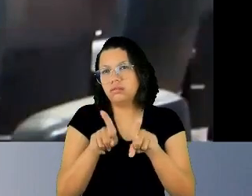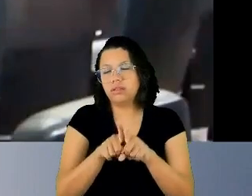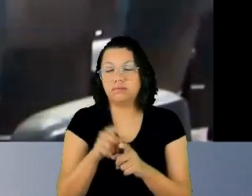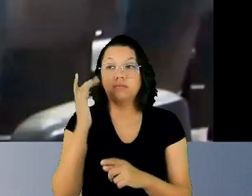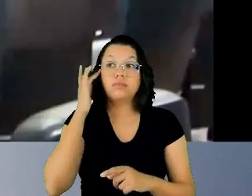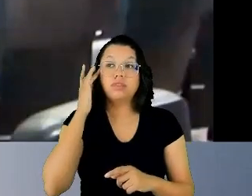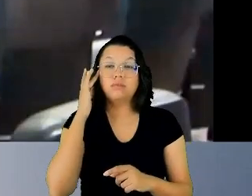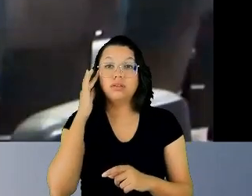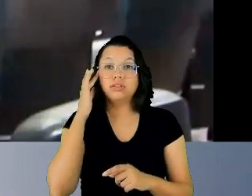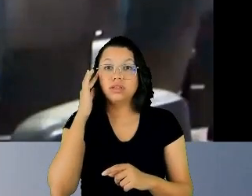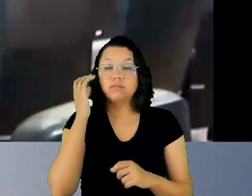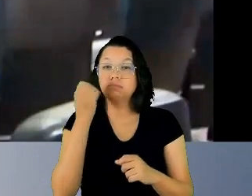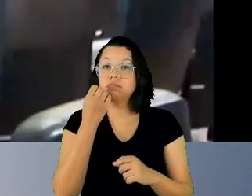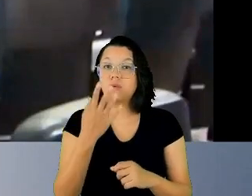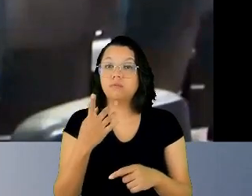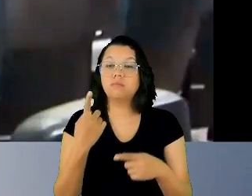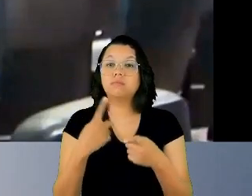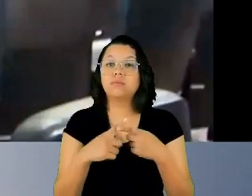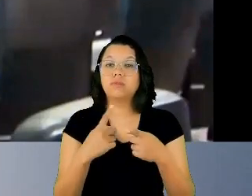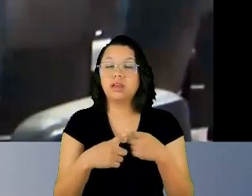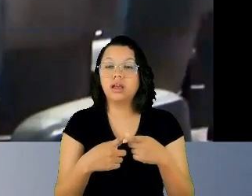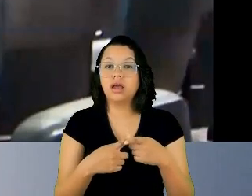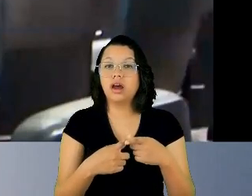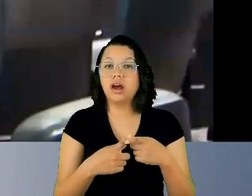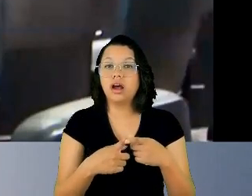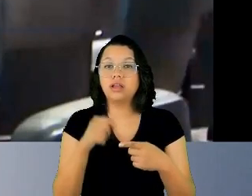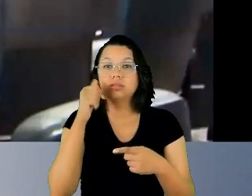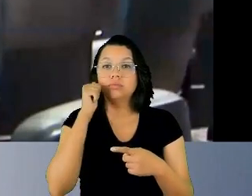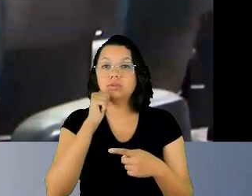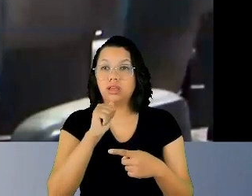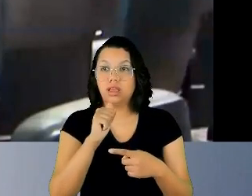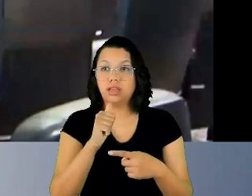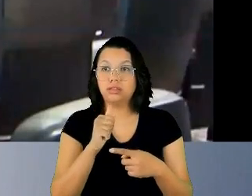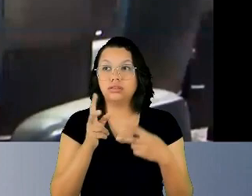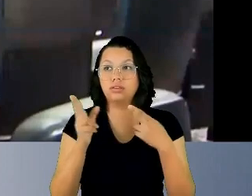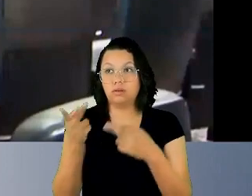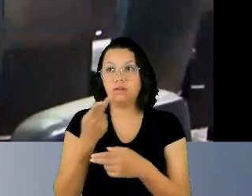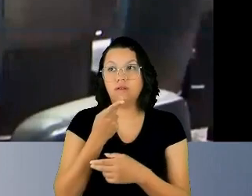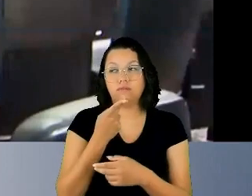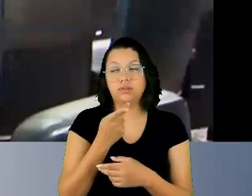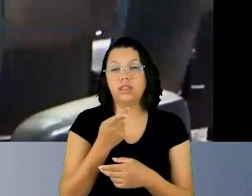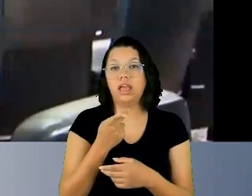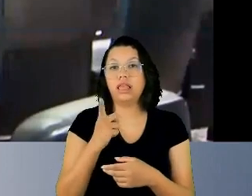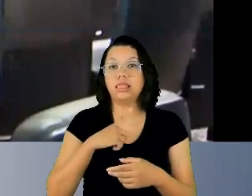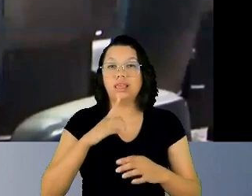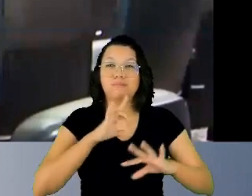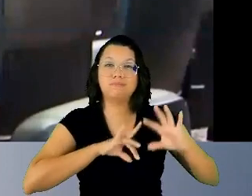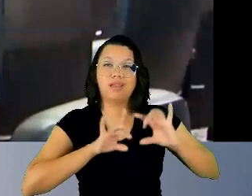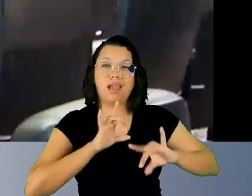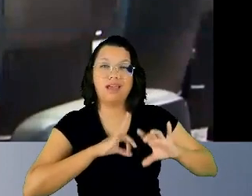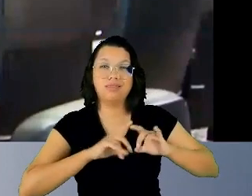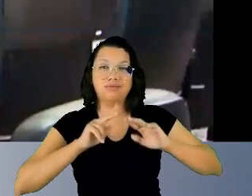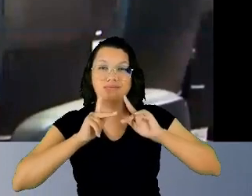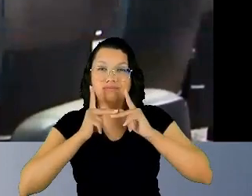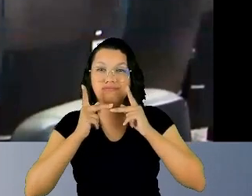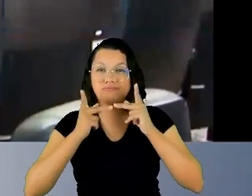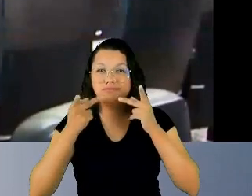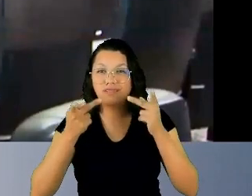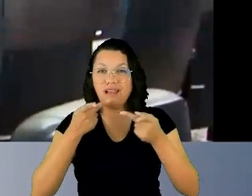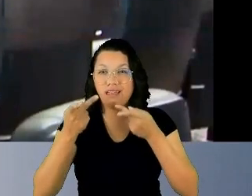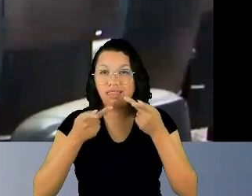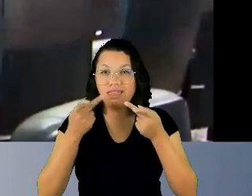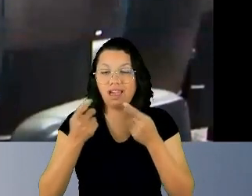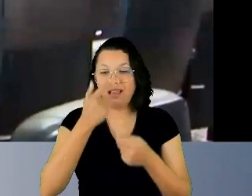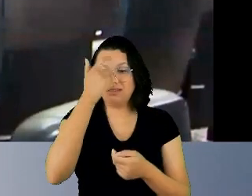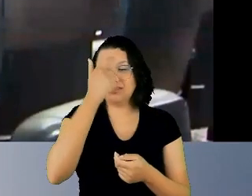interessante, porque as mulheres, como eu tinha dito, tem muito medo de se expressar, de ser mulher, de ser